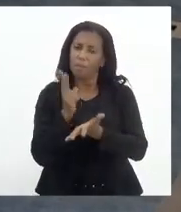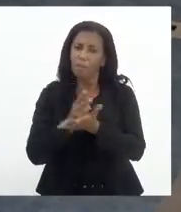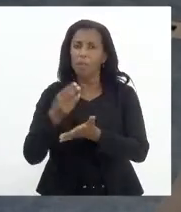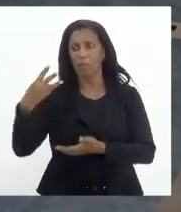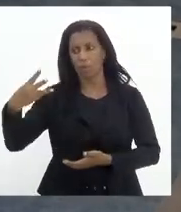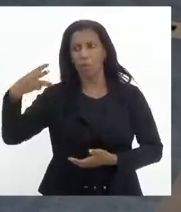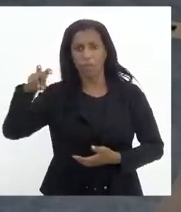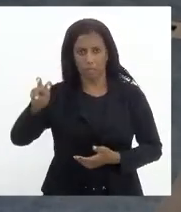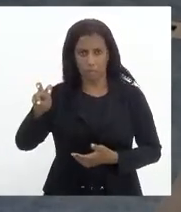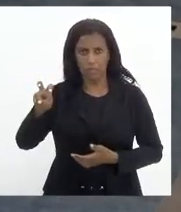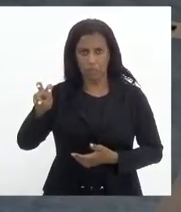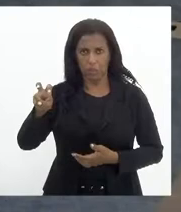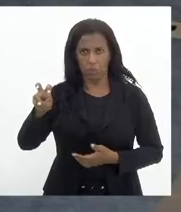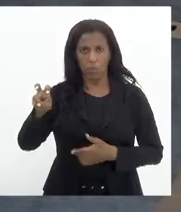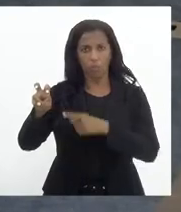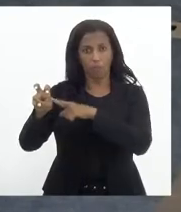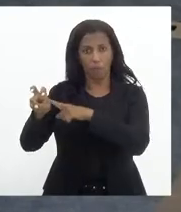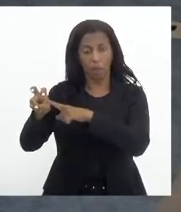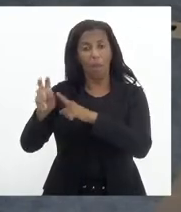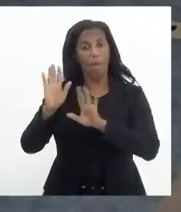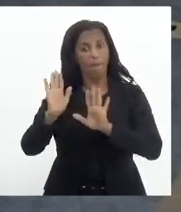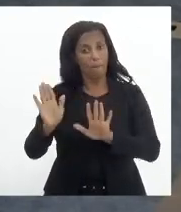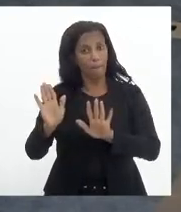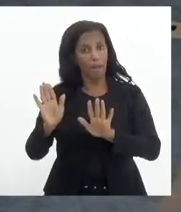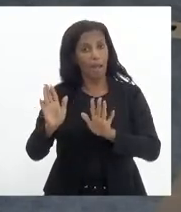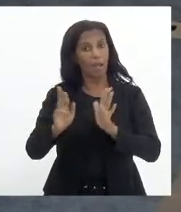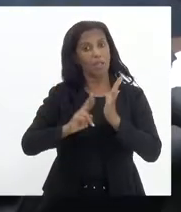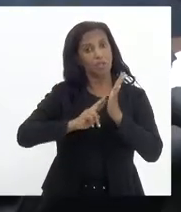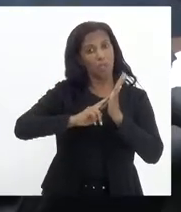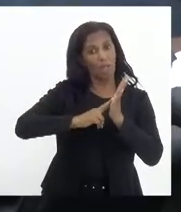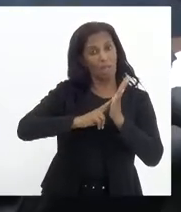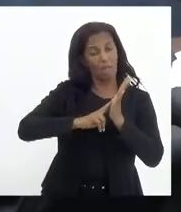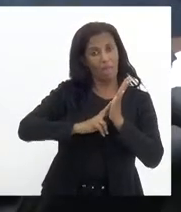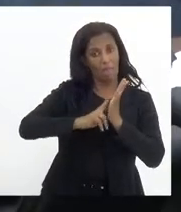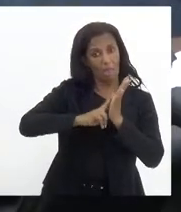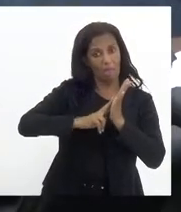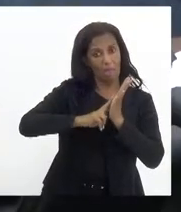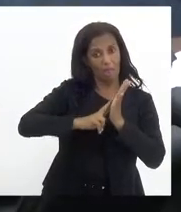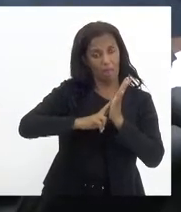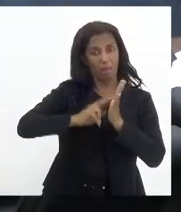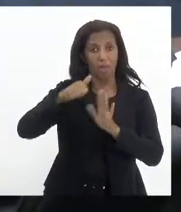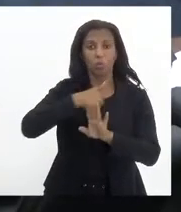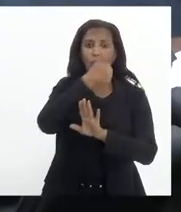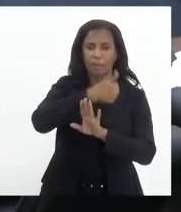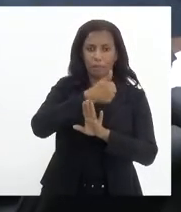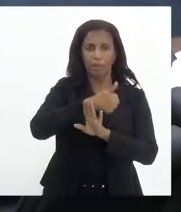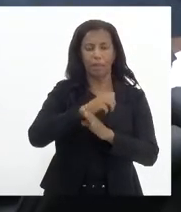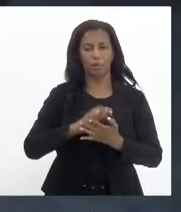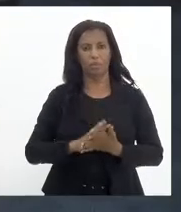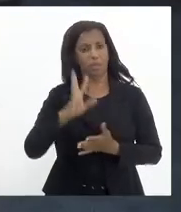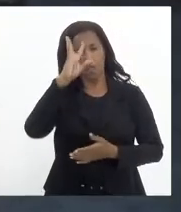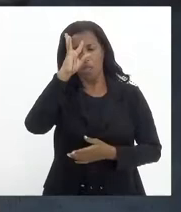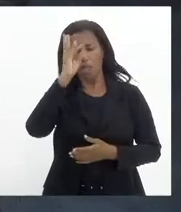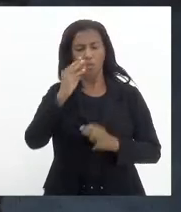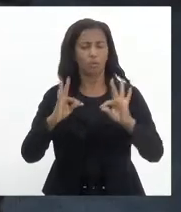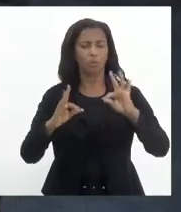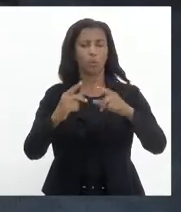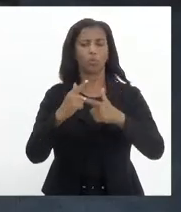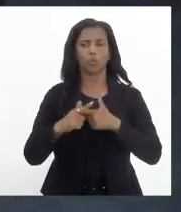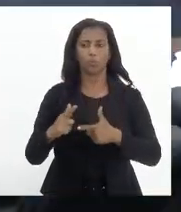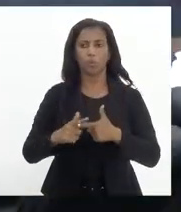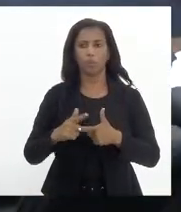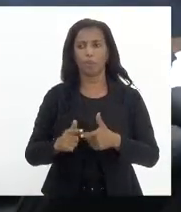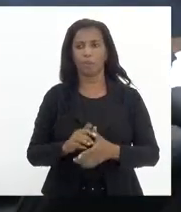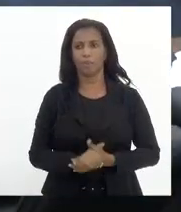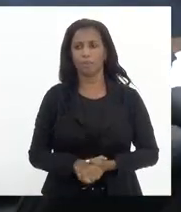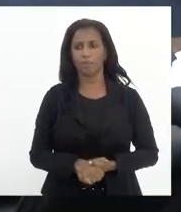35, para não abrir brecha, mas estabelece o início da contagem. Como o primeiro. E aí resolve todos os problemas. Pela